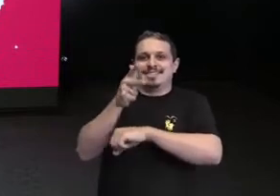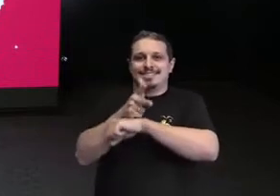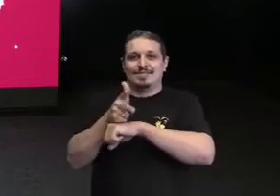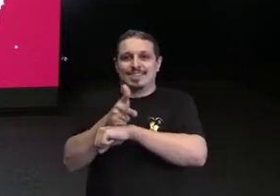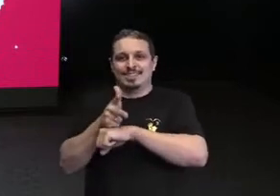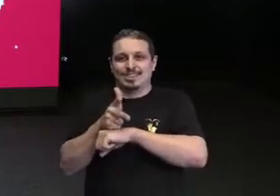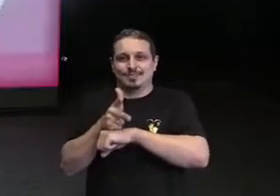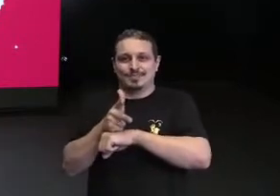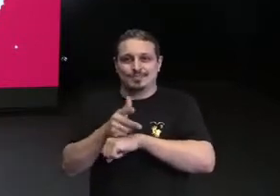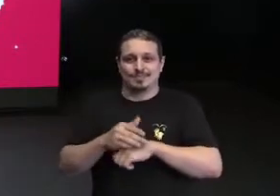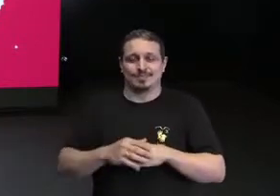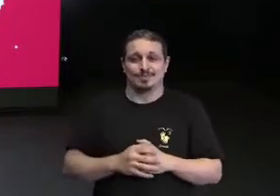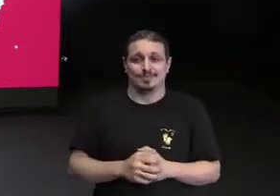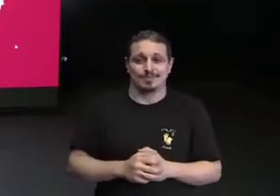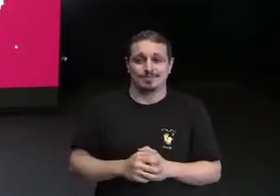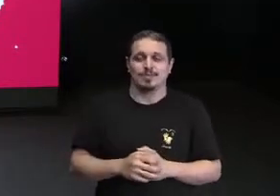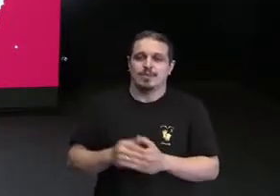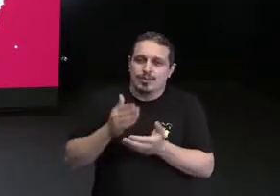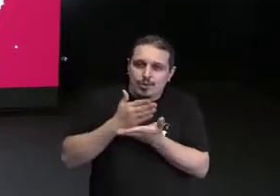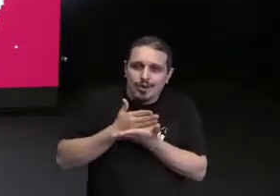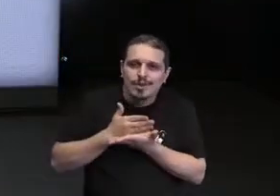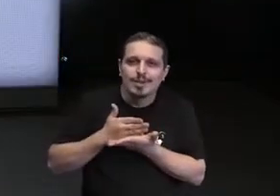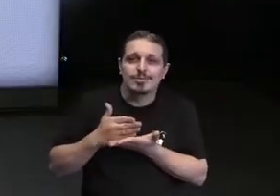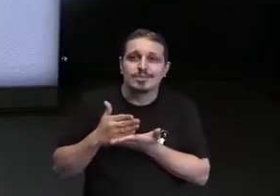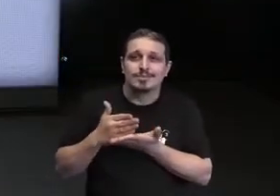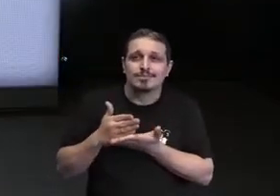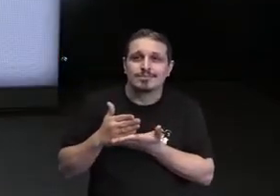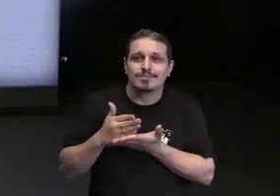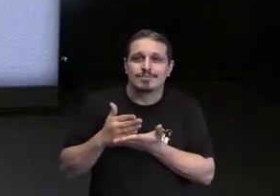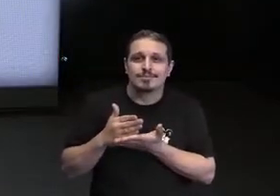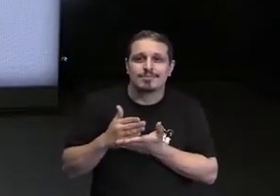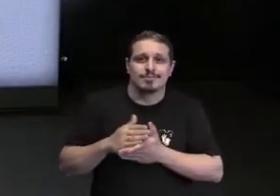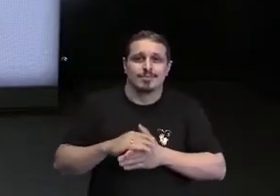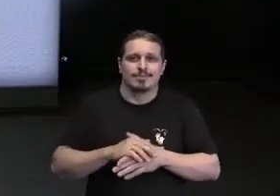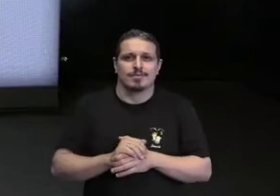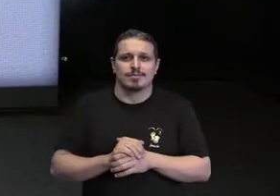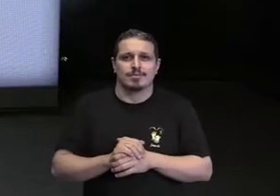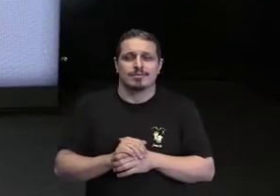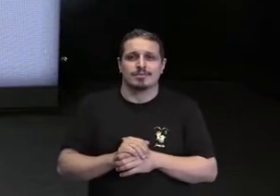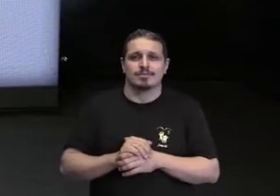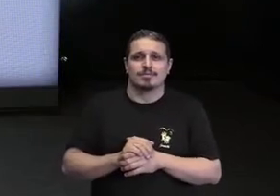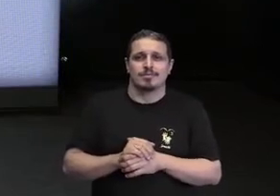fazer filminhos na favela. Deixa eu ver se o filminho vai passar, gente.